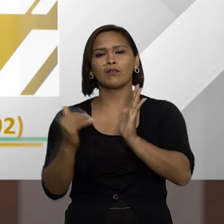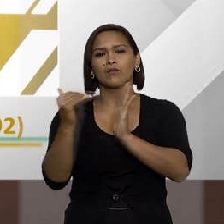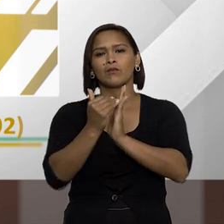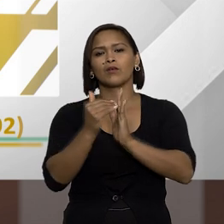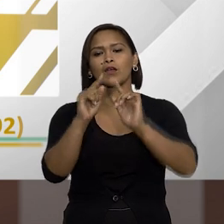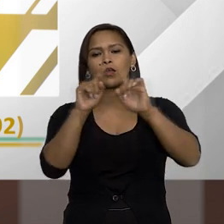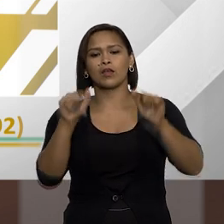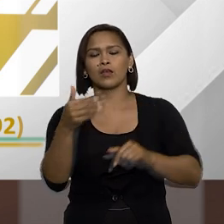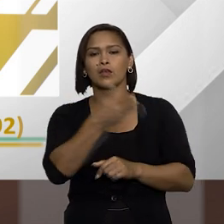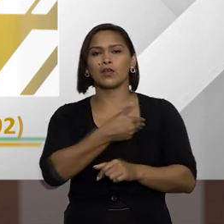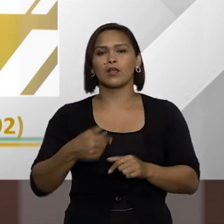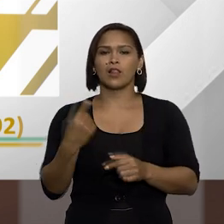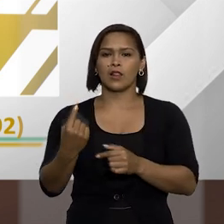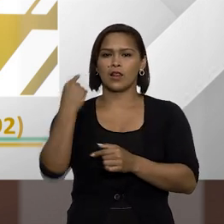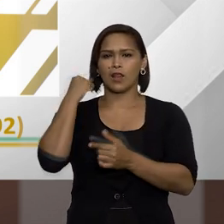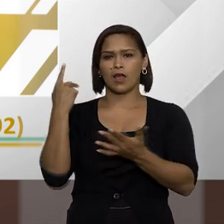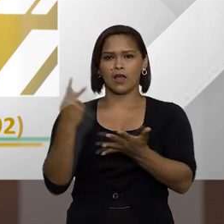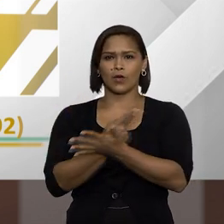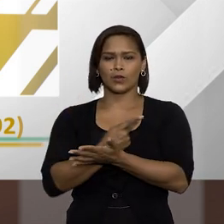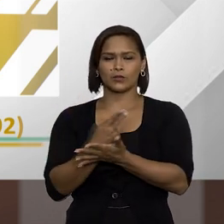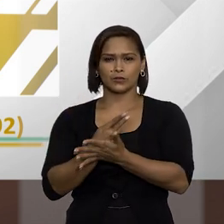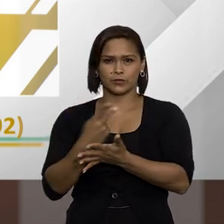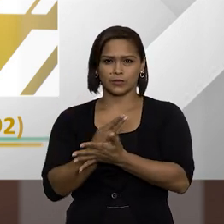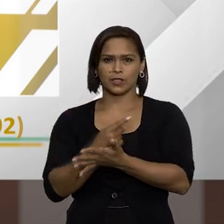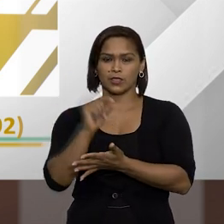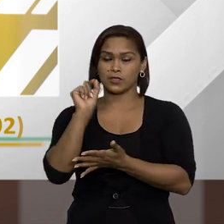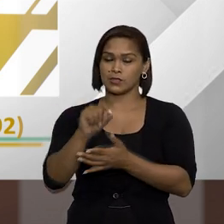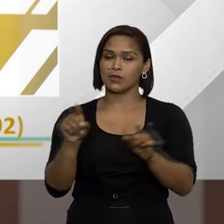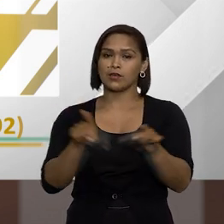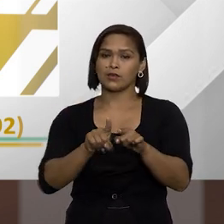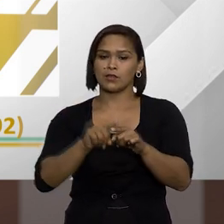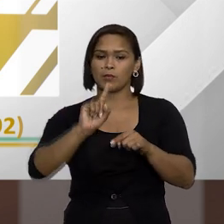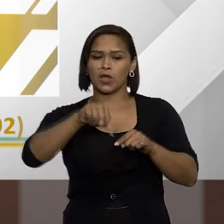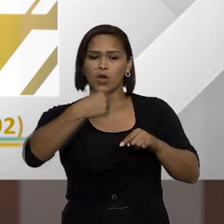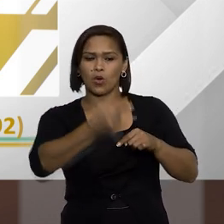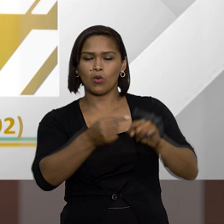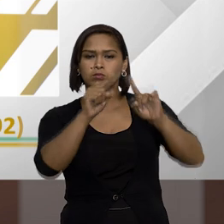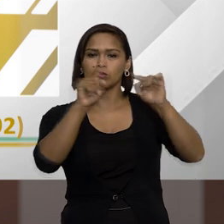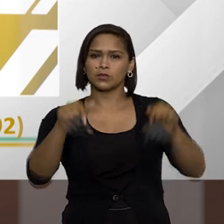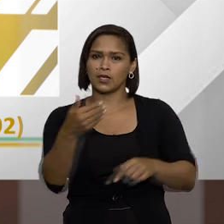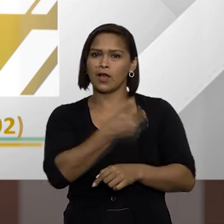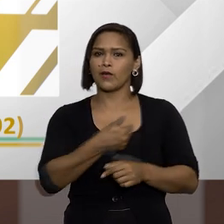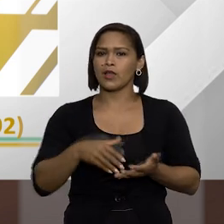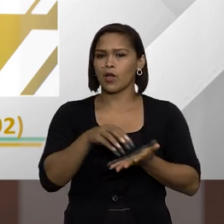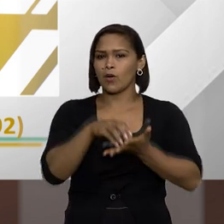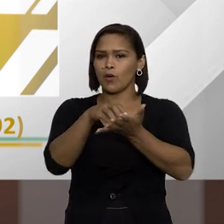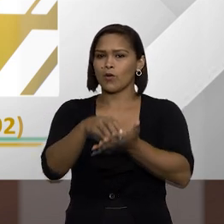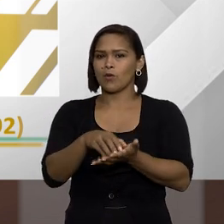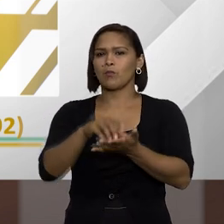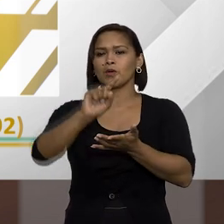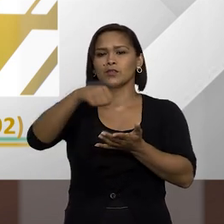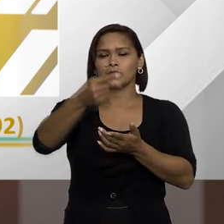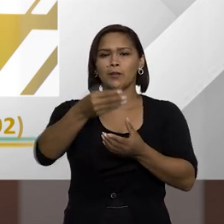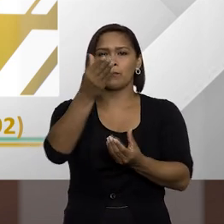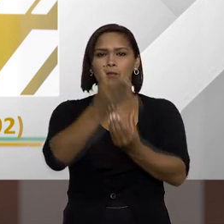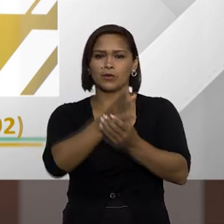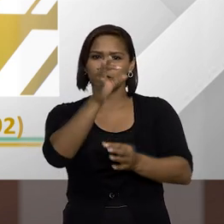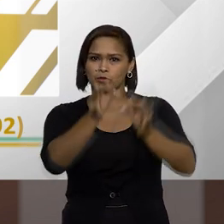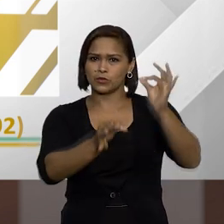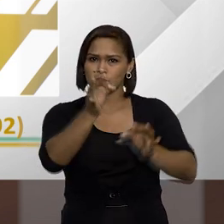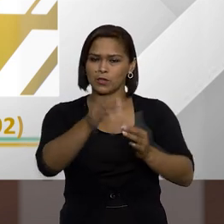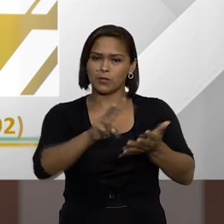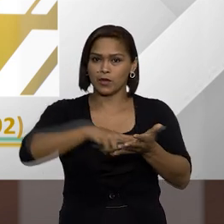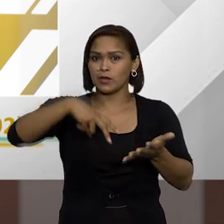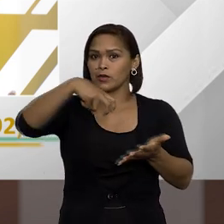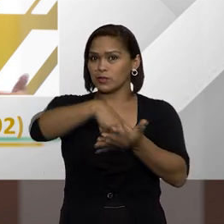cargo do agente público à época do cometimento do ato ímprobo e também outro cargo que ele esteja ocupando na época do trânsito em julgado